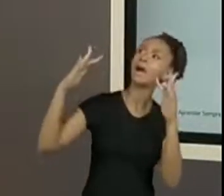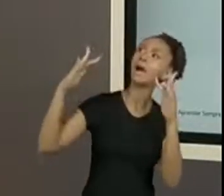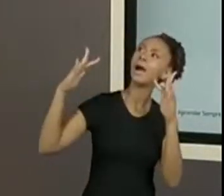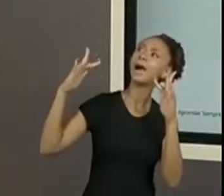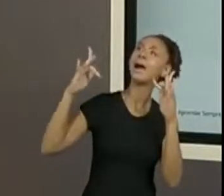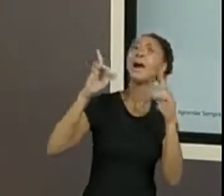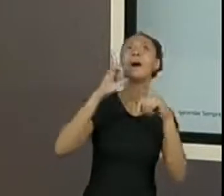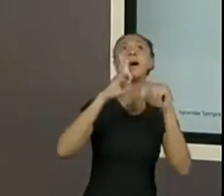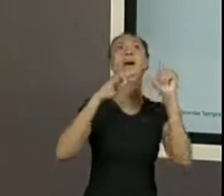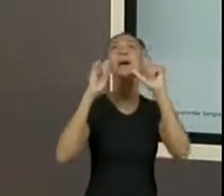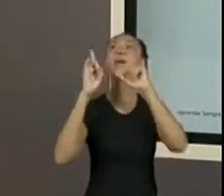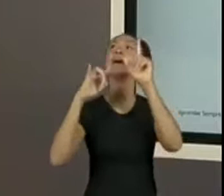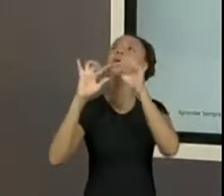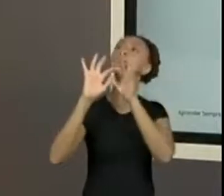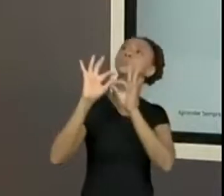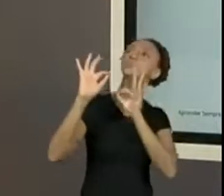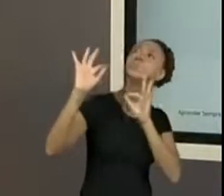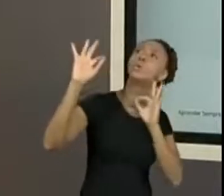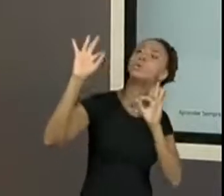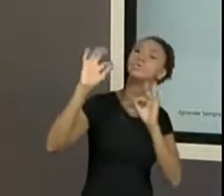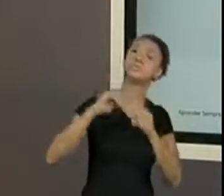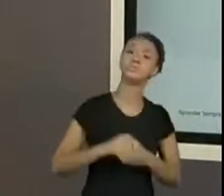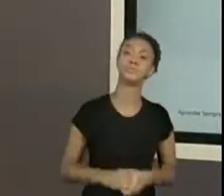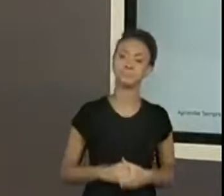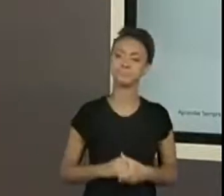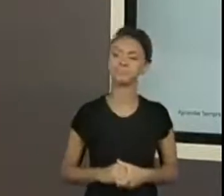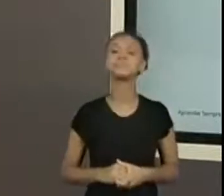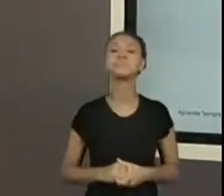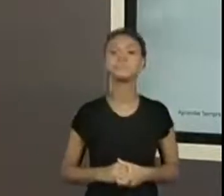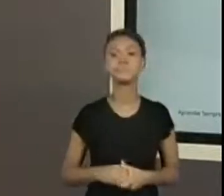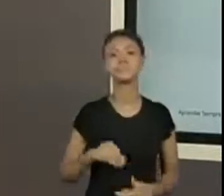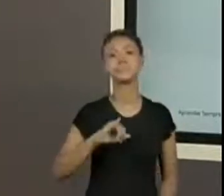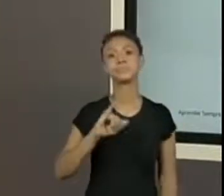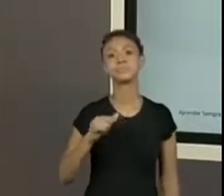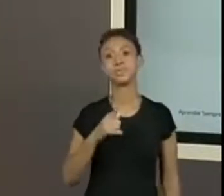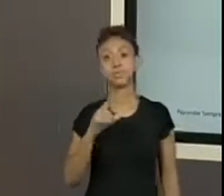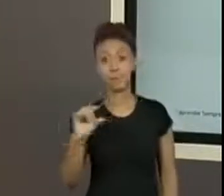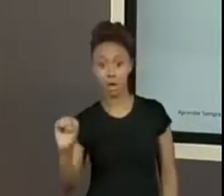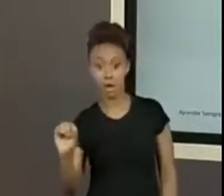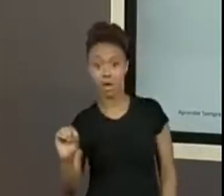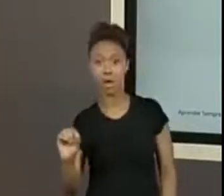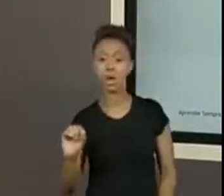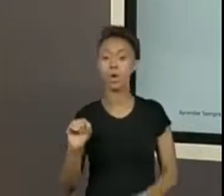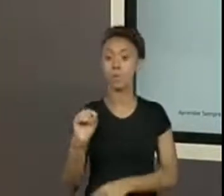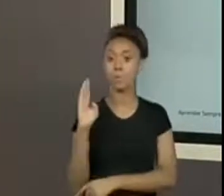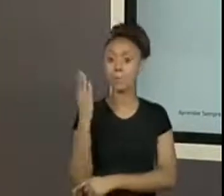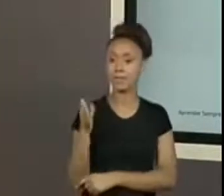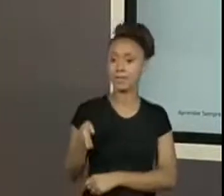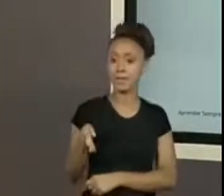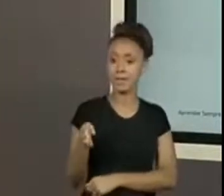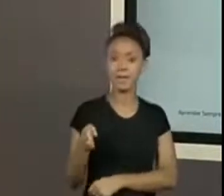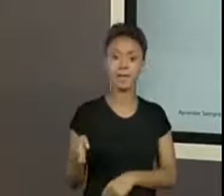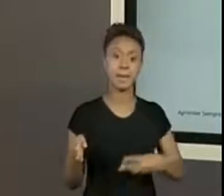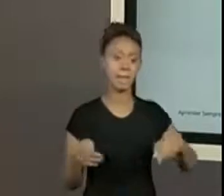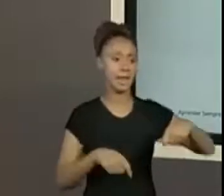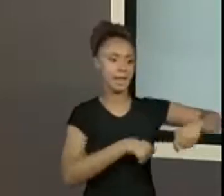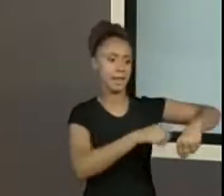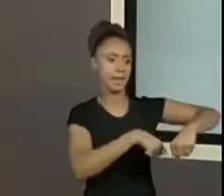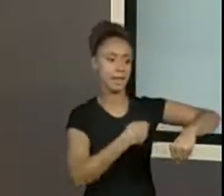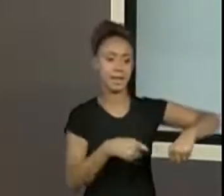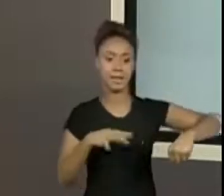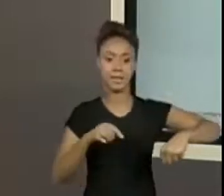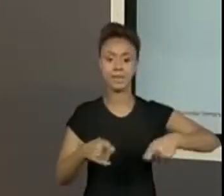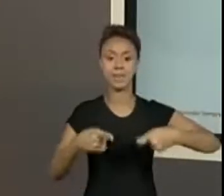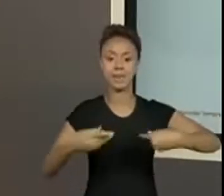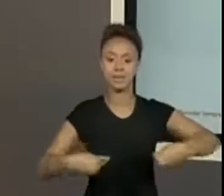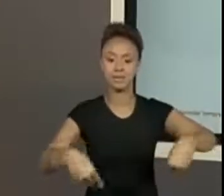Brilhas tão lindas, longe de mim. João corta pau, Maria mexe angu. Tereza põe a mesa para a